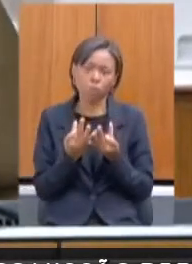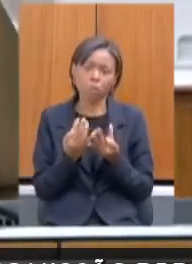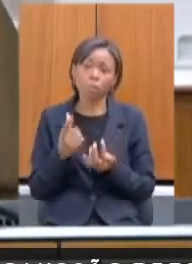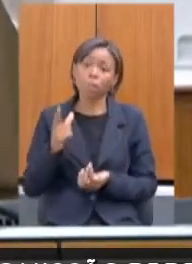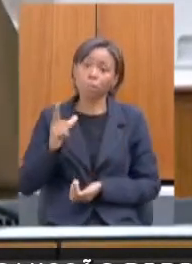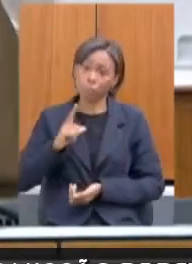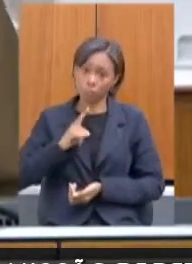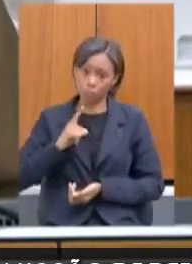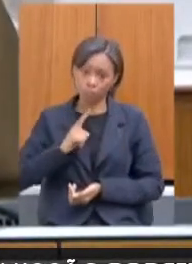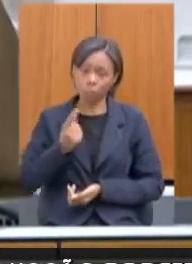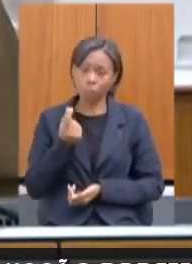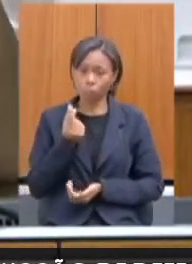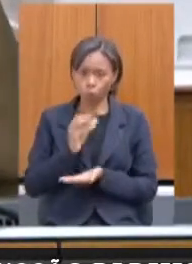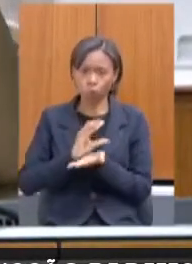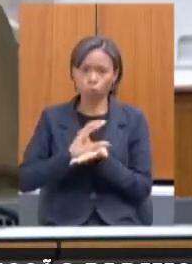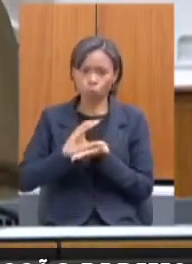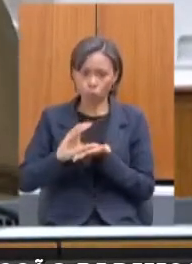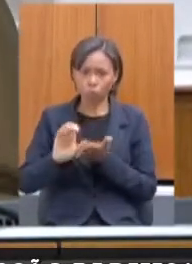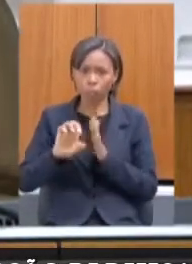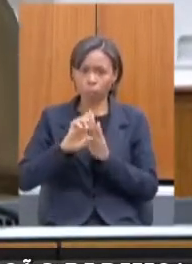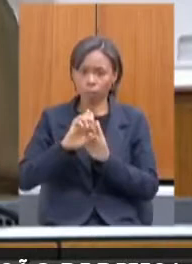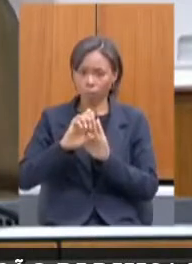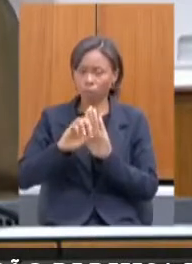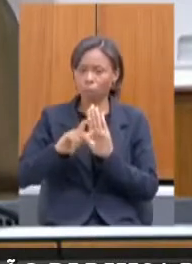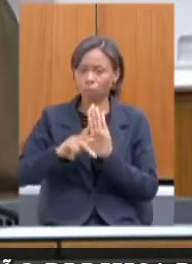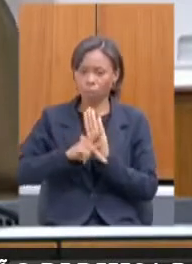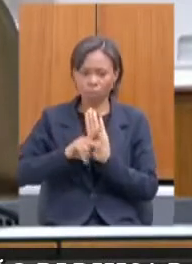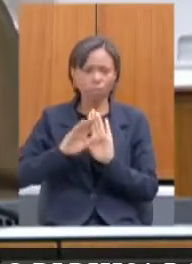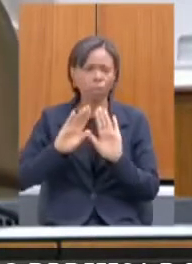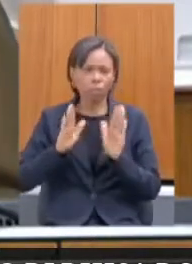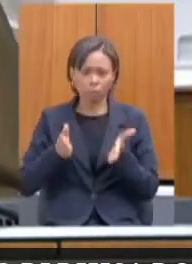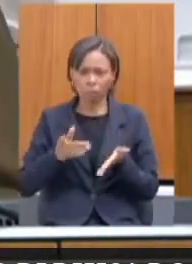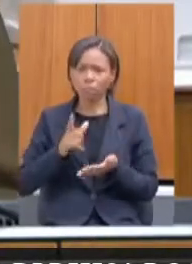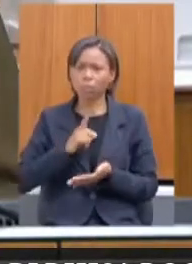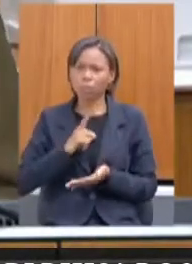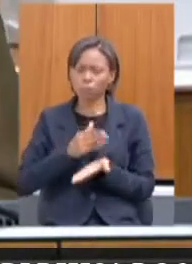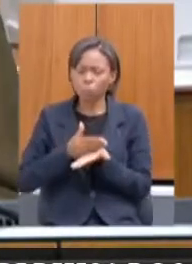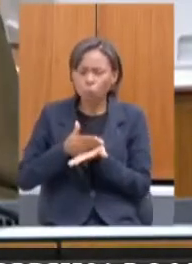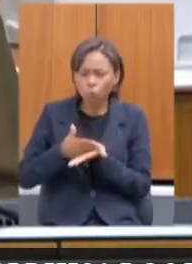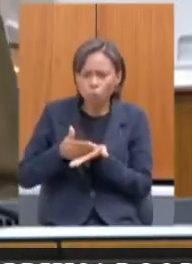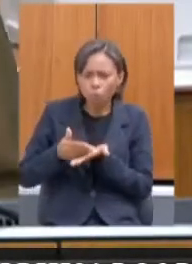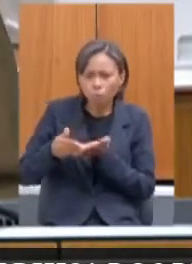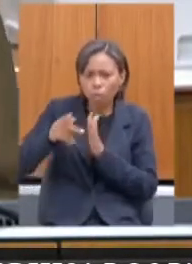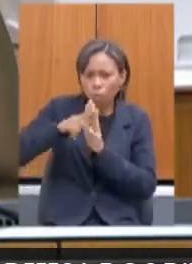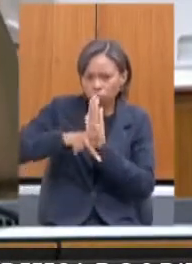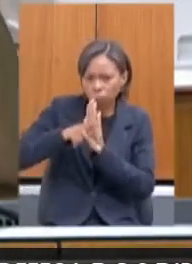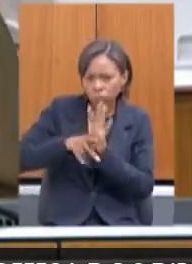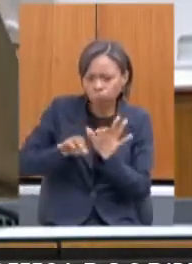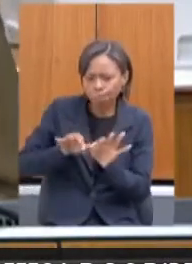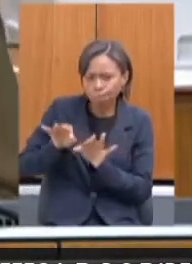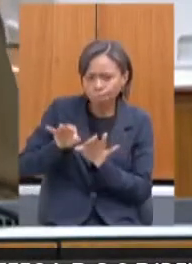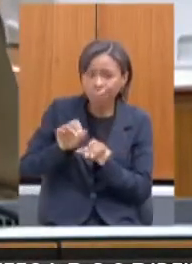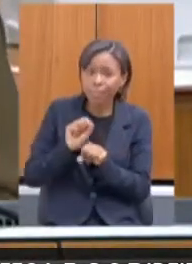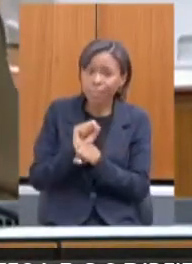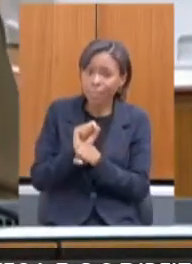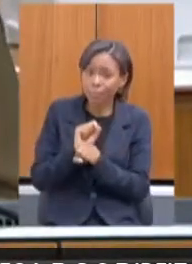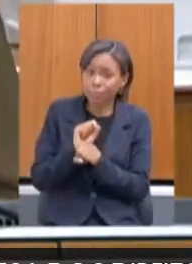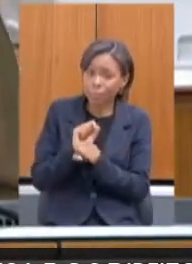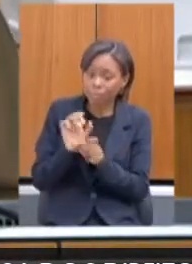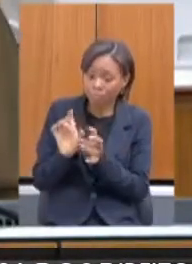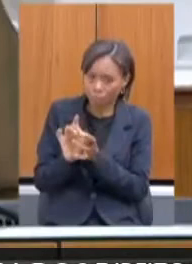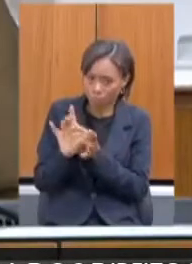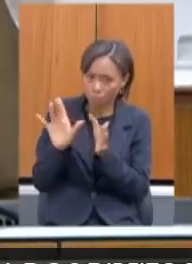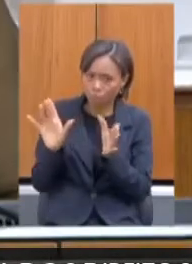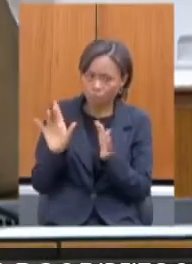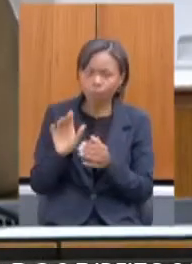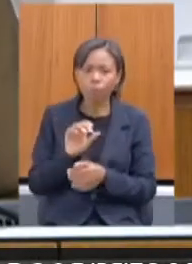recurso de emenda parlamentar para começar a fazer esse projeto. Estamos esperando essa liberação. Com